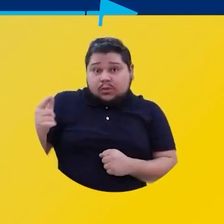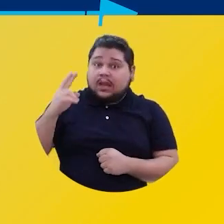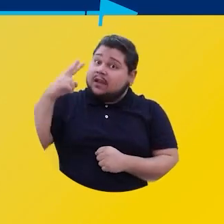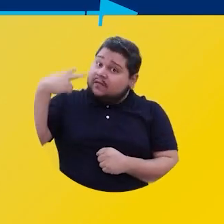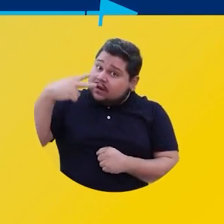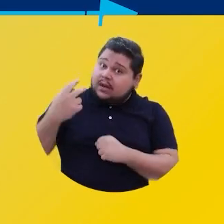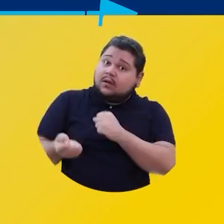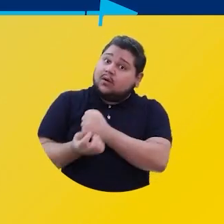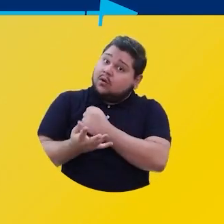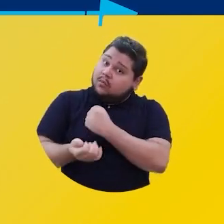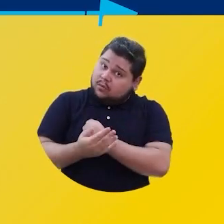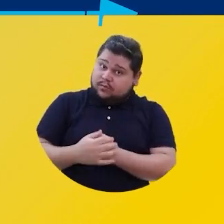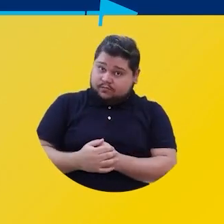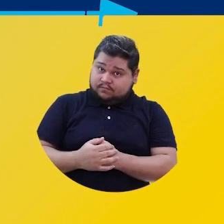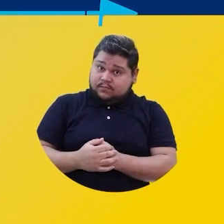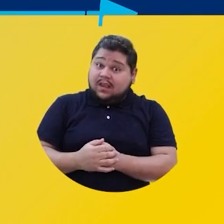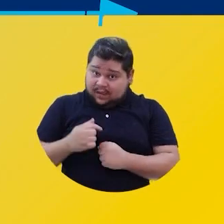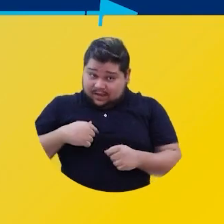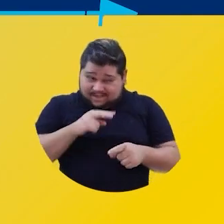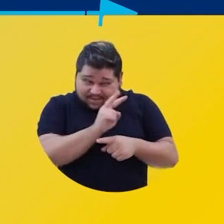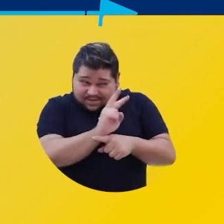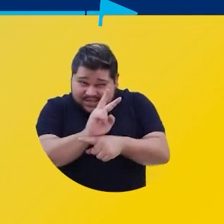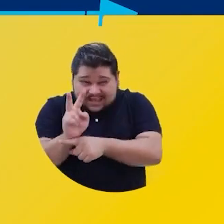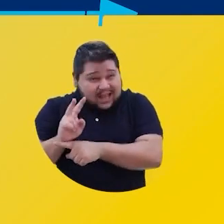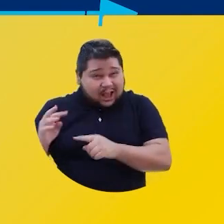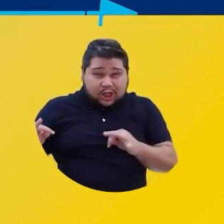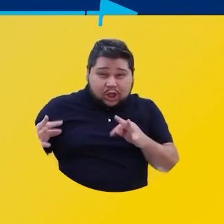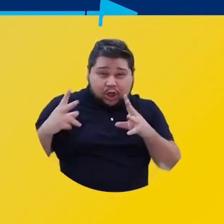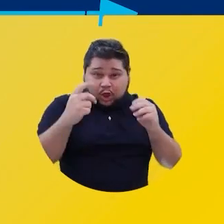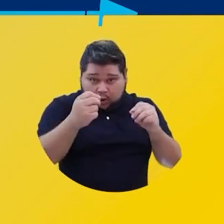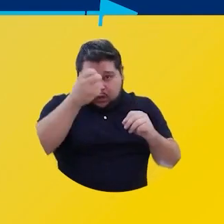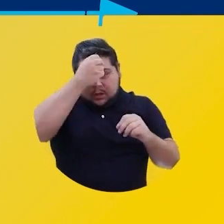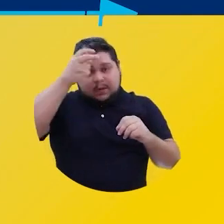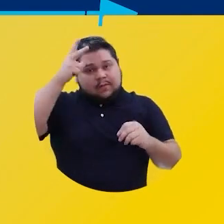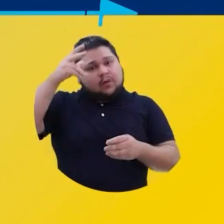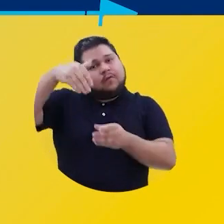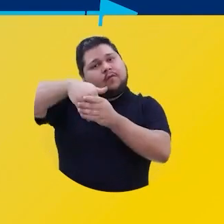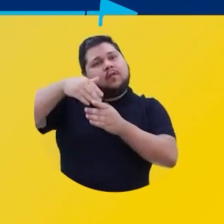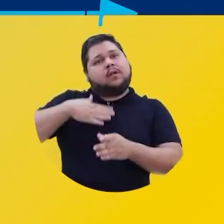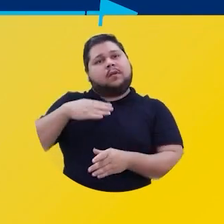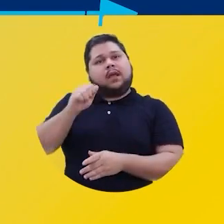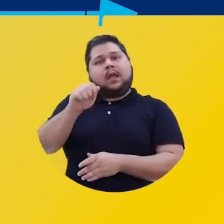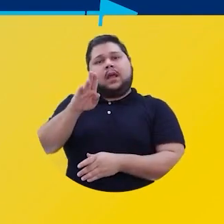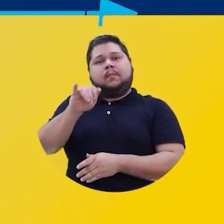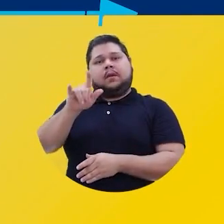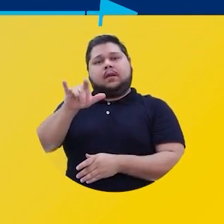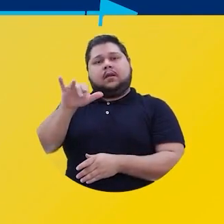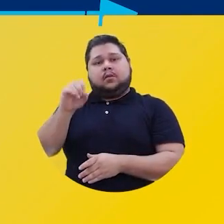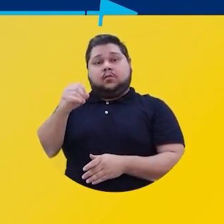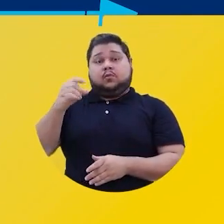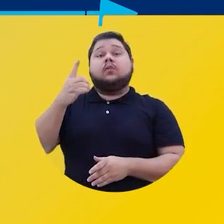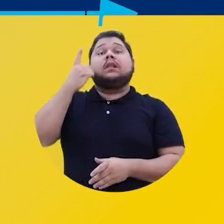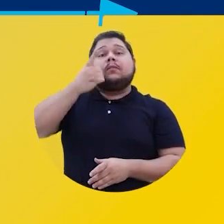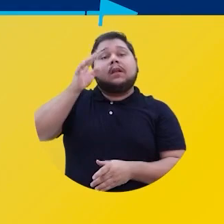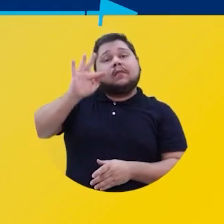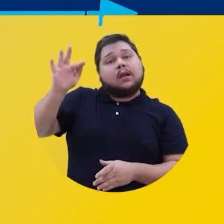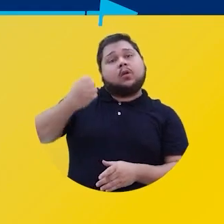corruptos também. Para fiscalizar todas essas prefeituras, Abílio para deputado federal.